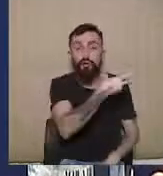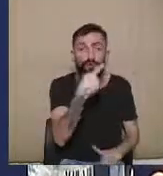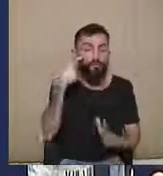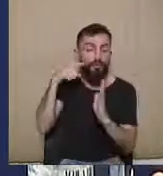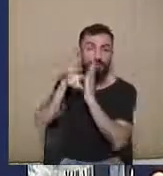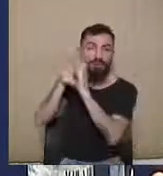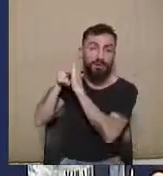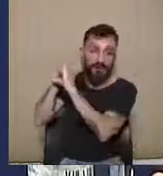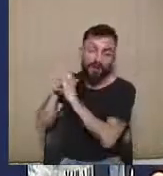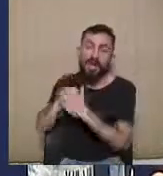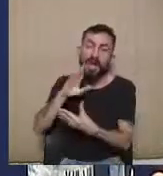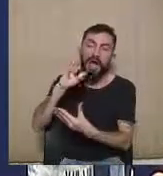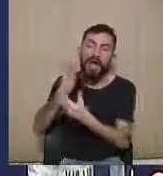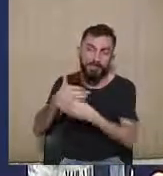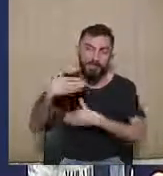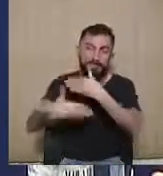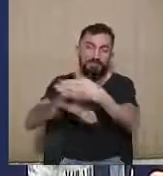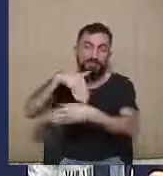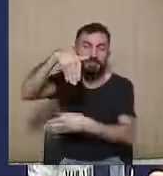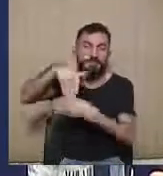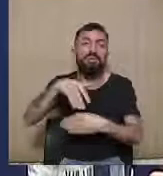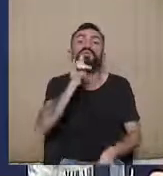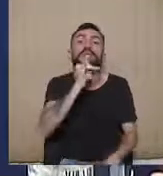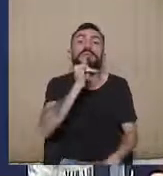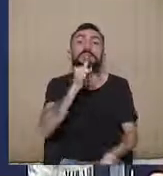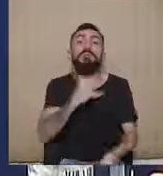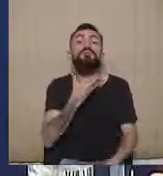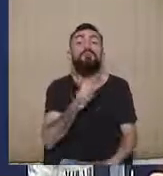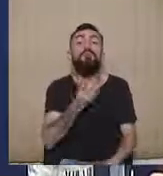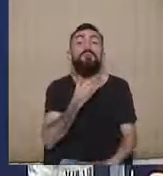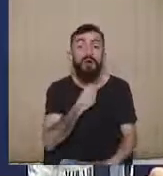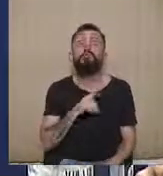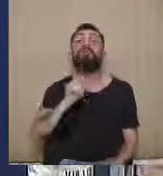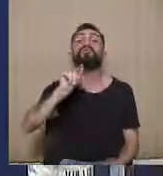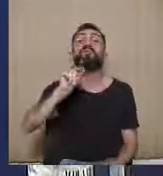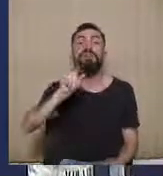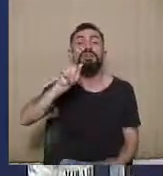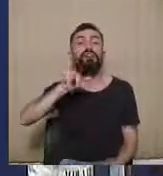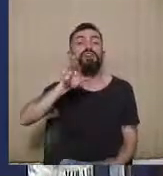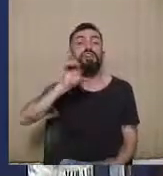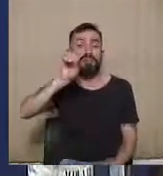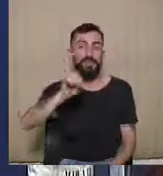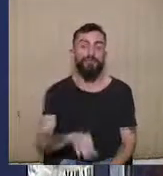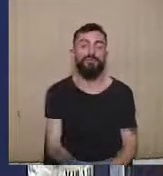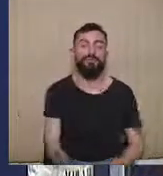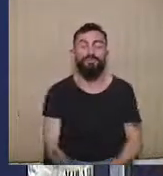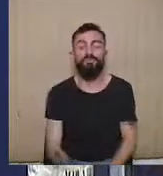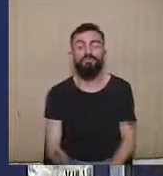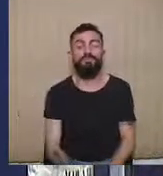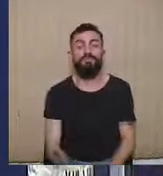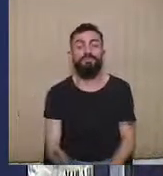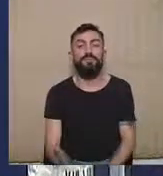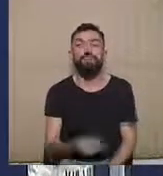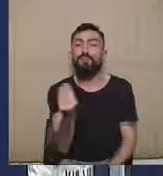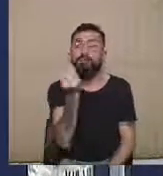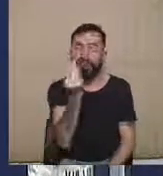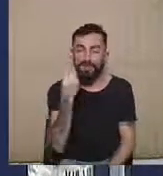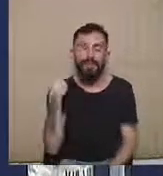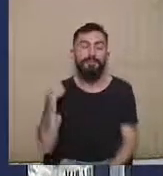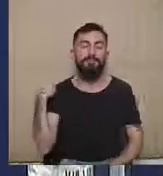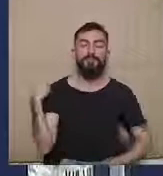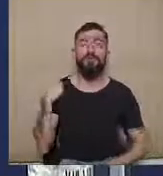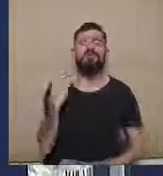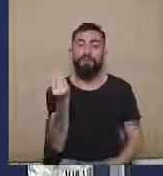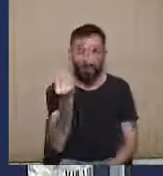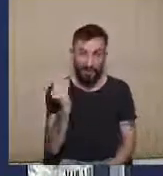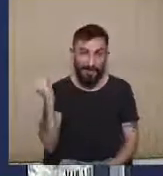judicial eleitoral, como, por exemplo, fraude de gênero. Eu digo isso por quê? Porque na busca daquela ideia de